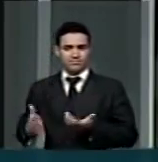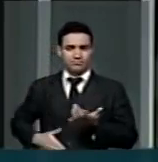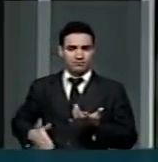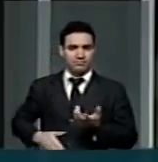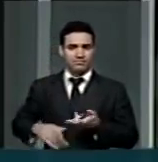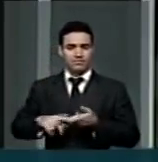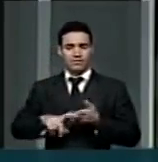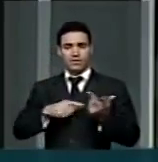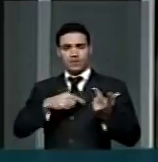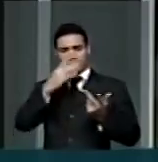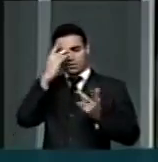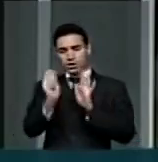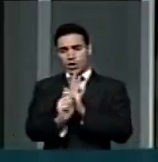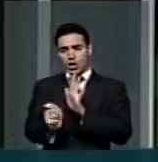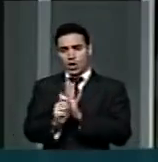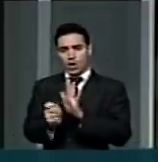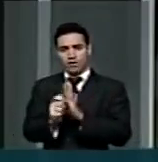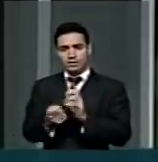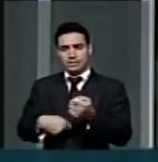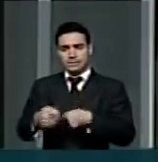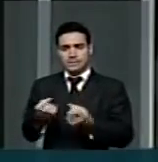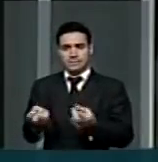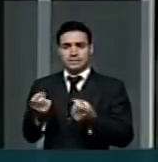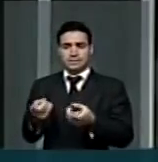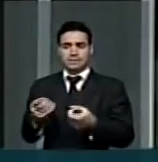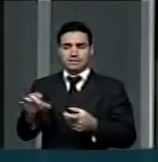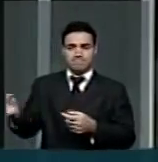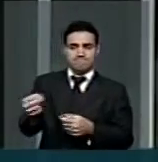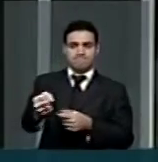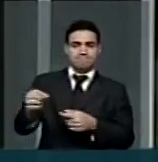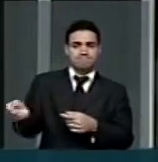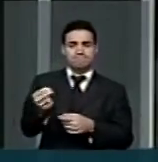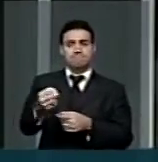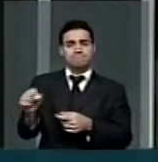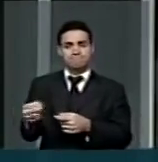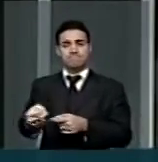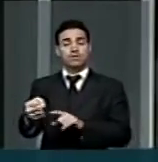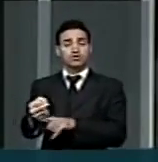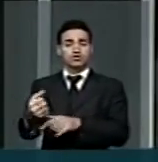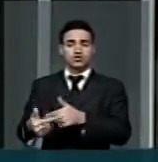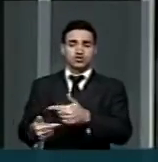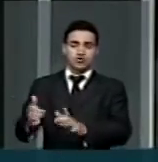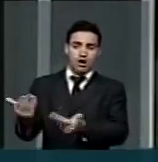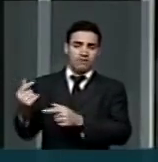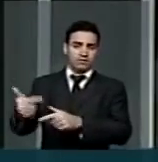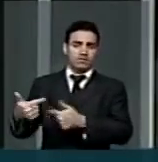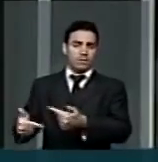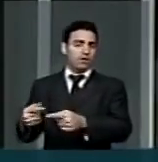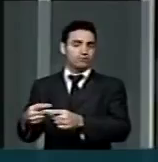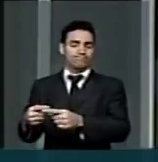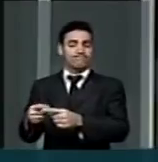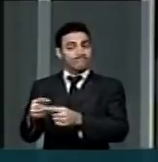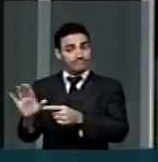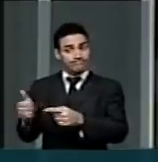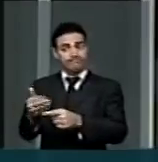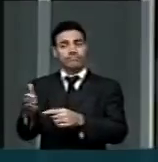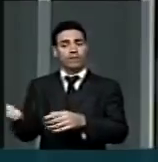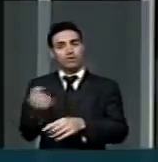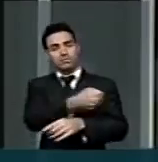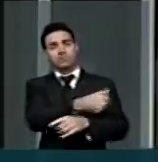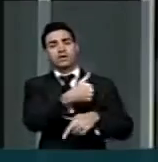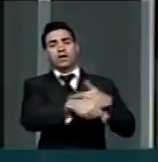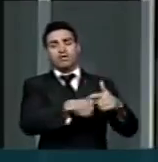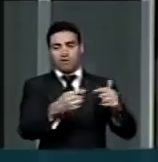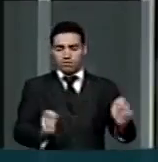drogados, de traficantes, sem dúvida nenhuma a importância que o jovem venha trabalhar, vai trazer um benefício